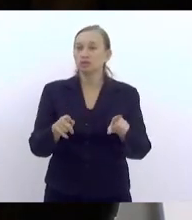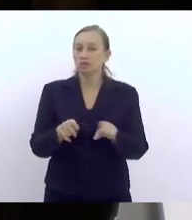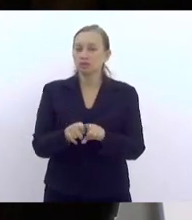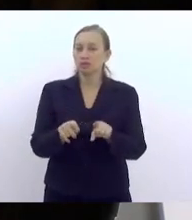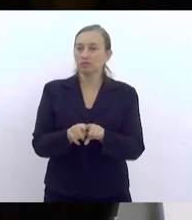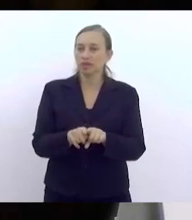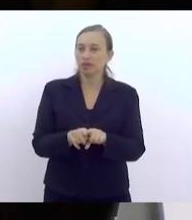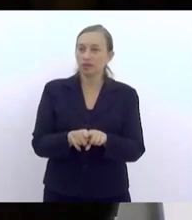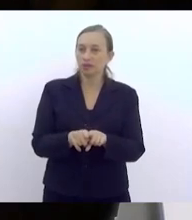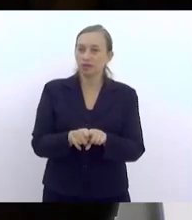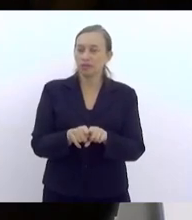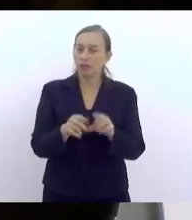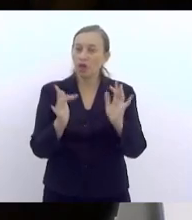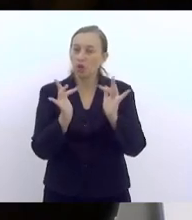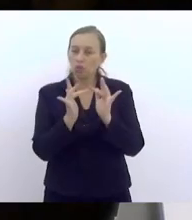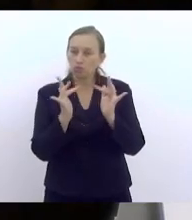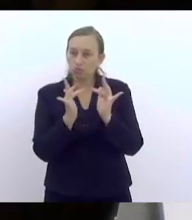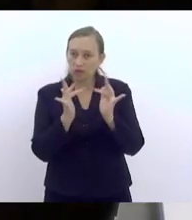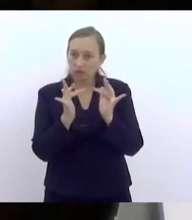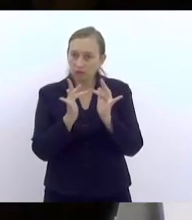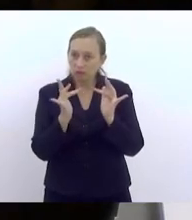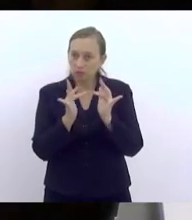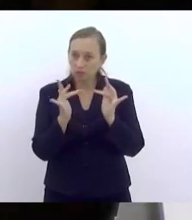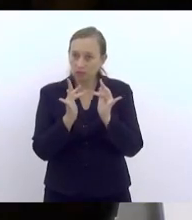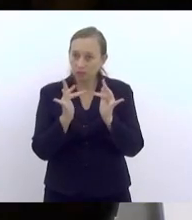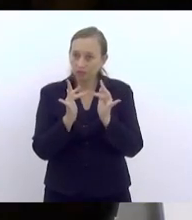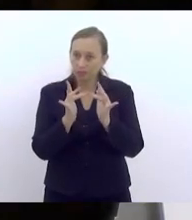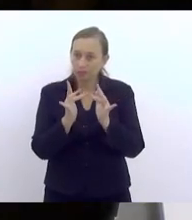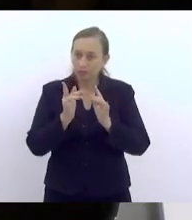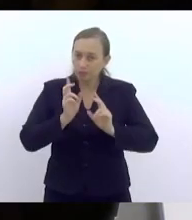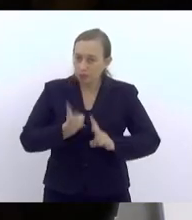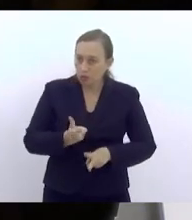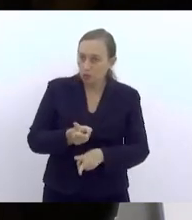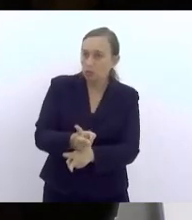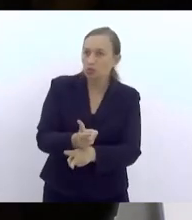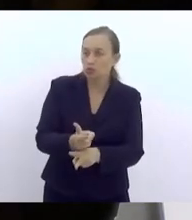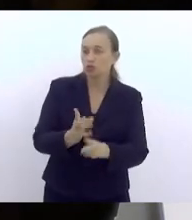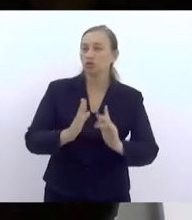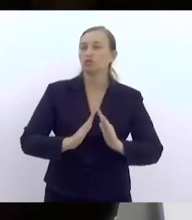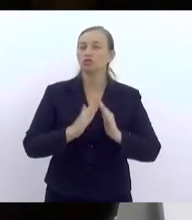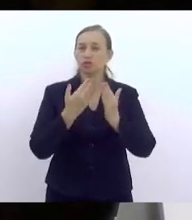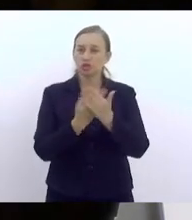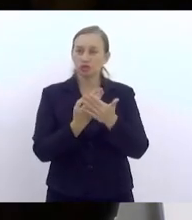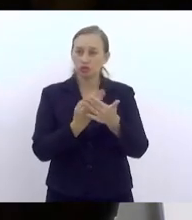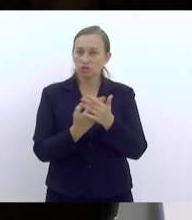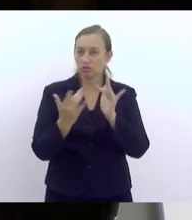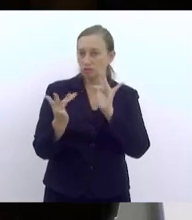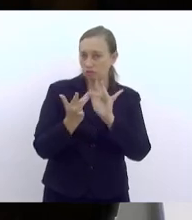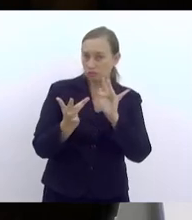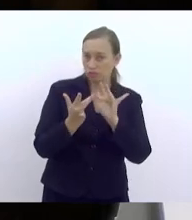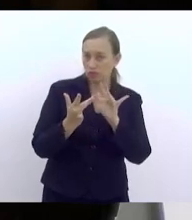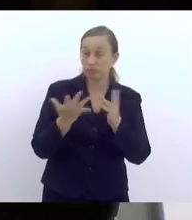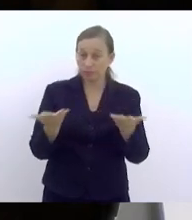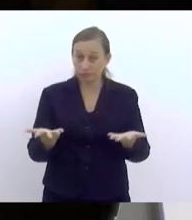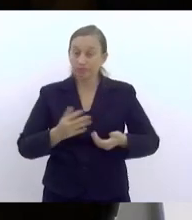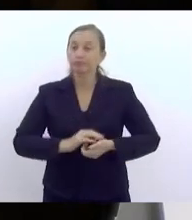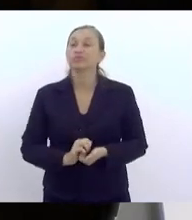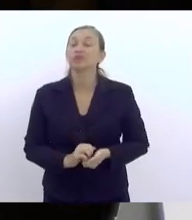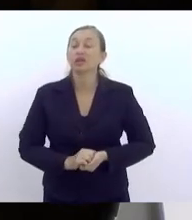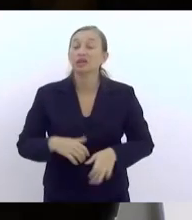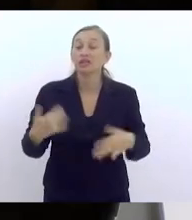com a escola. E a questão da permanência, que vem da manutenção desse vínculo. Então,